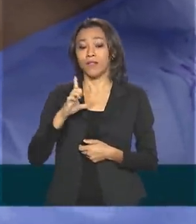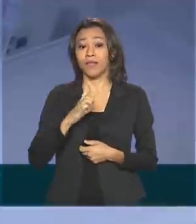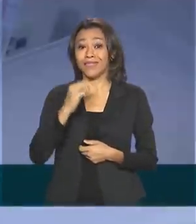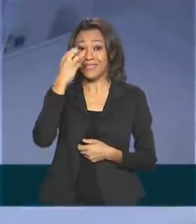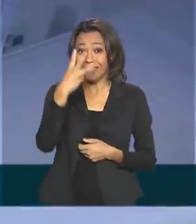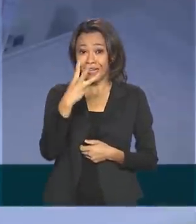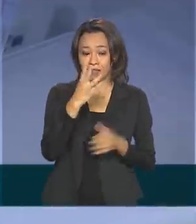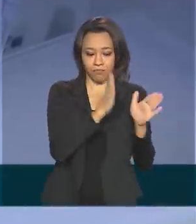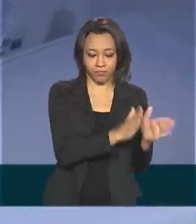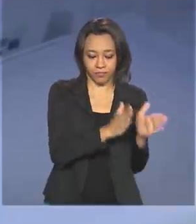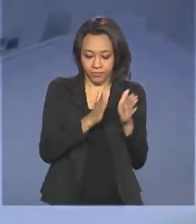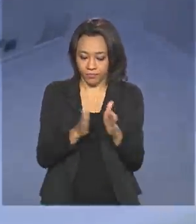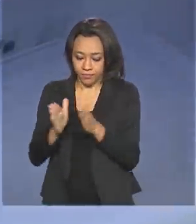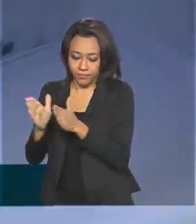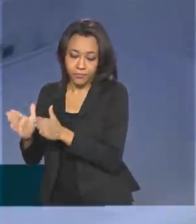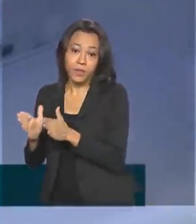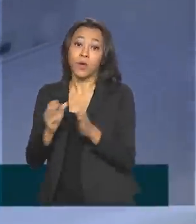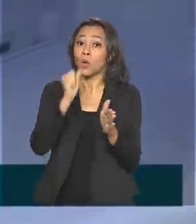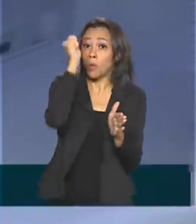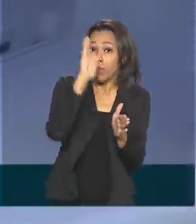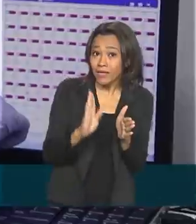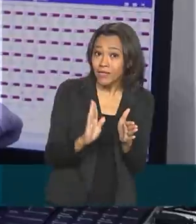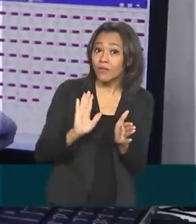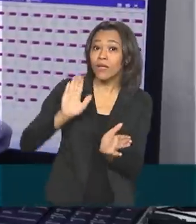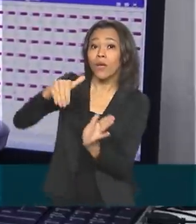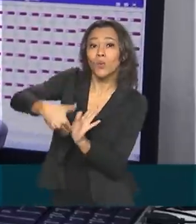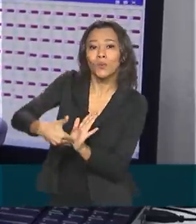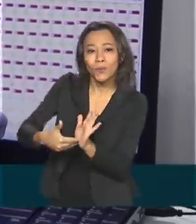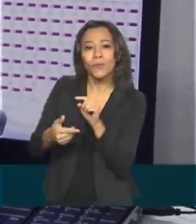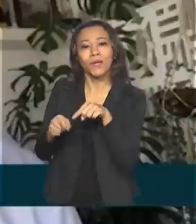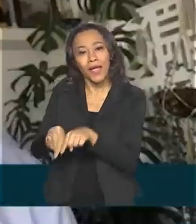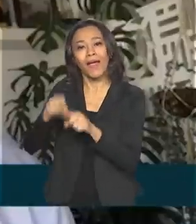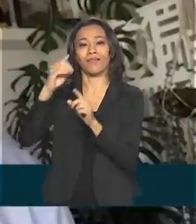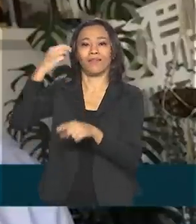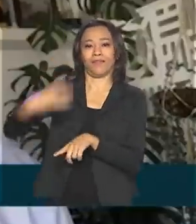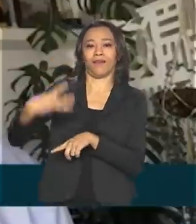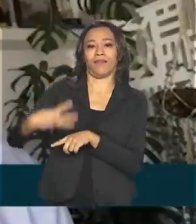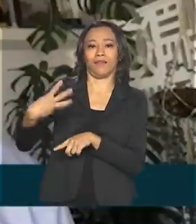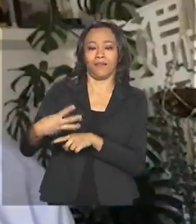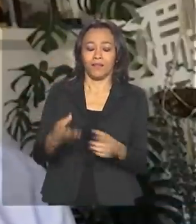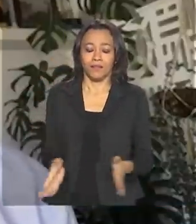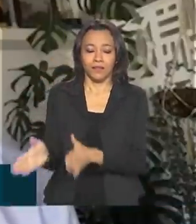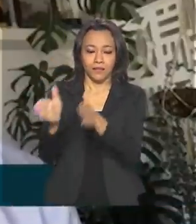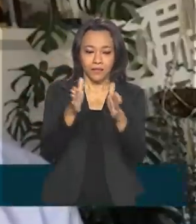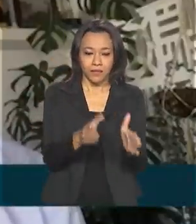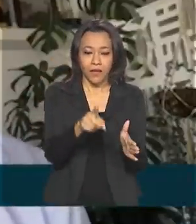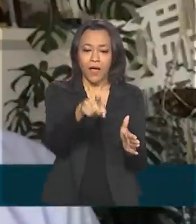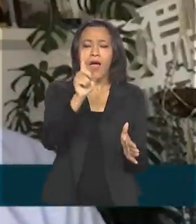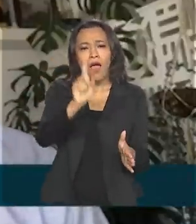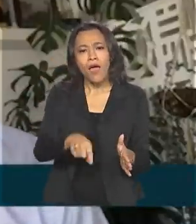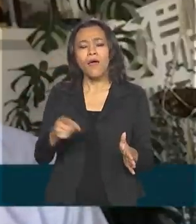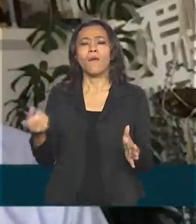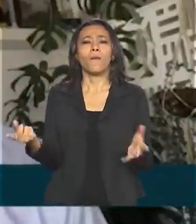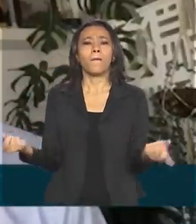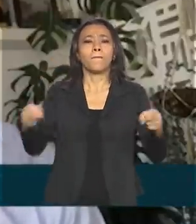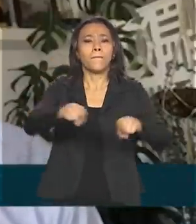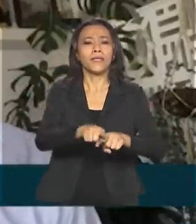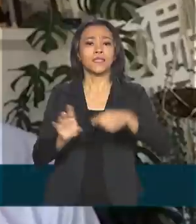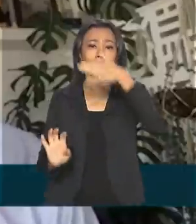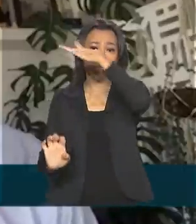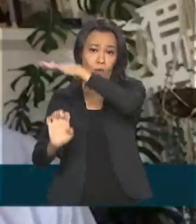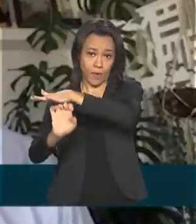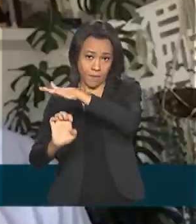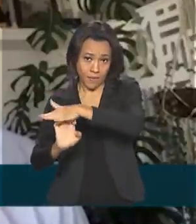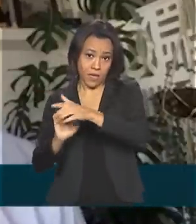estágios e o Brasil participará da fase 3 do estudo. É uma parceria entre a Pfizer e uma empresa alemã chamada